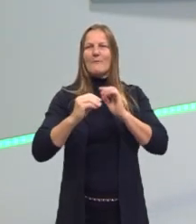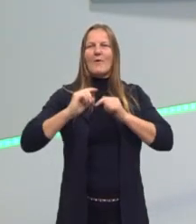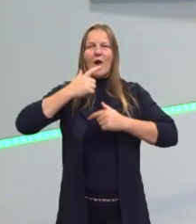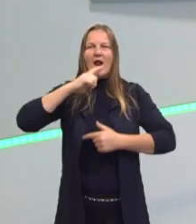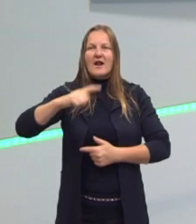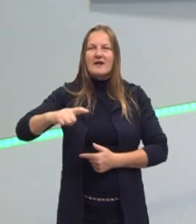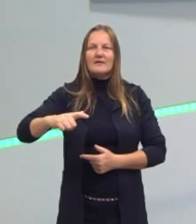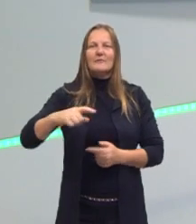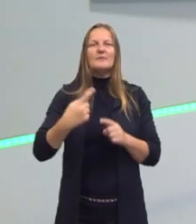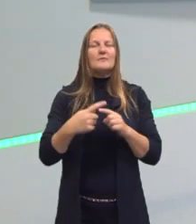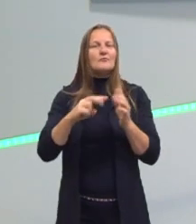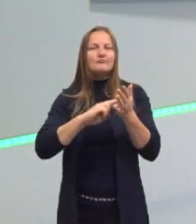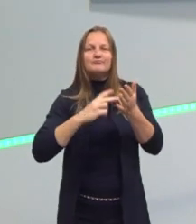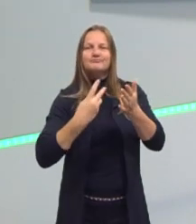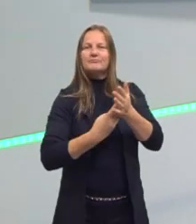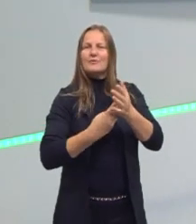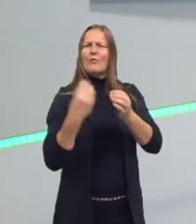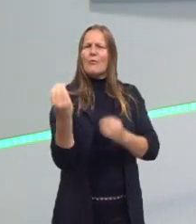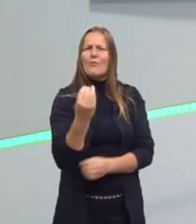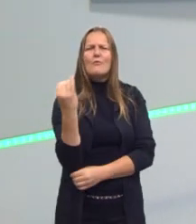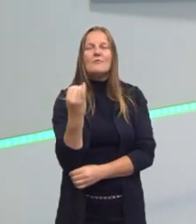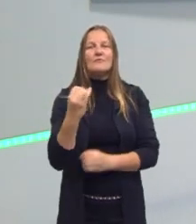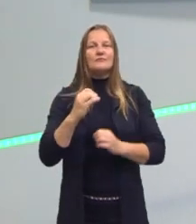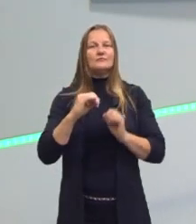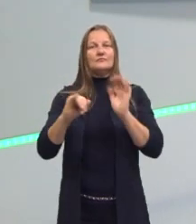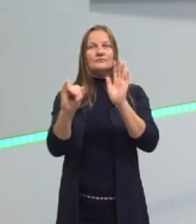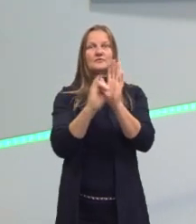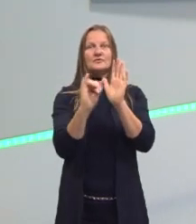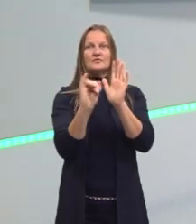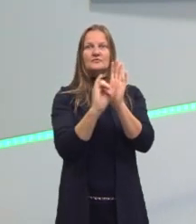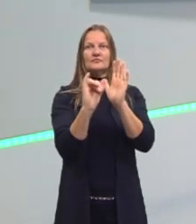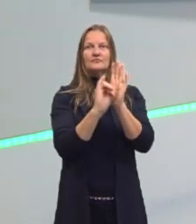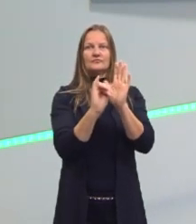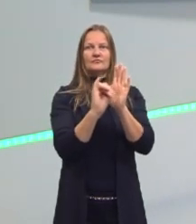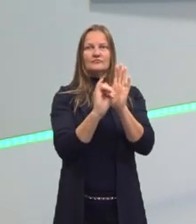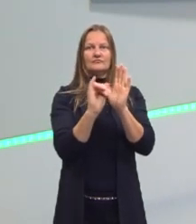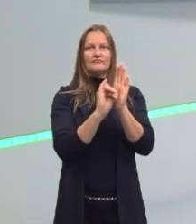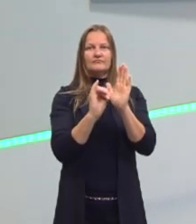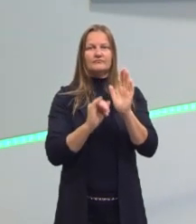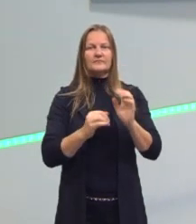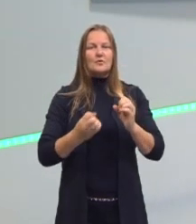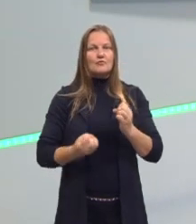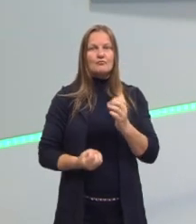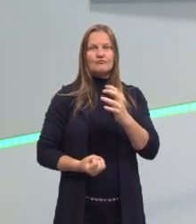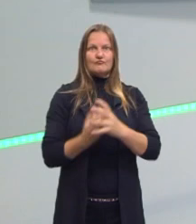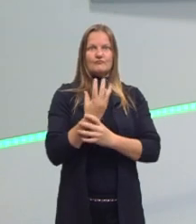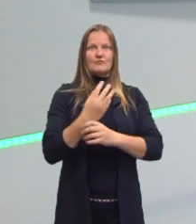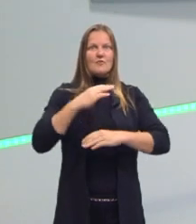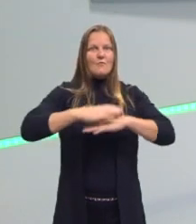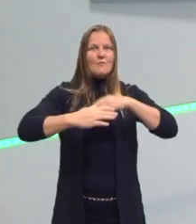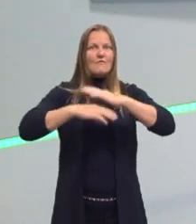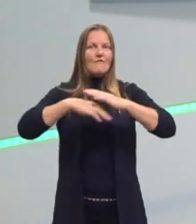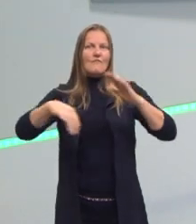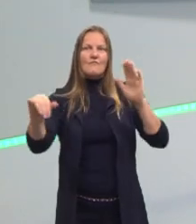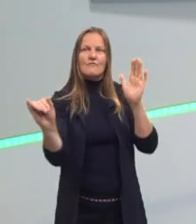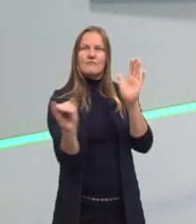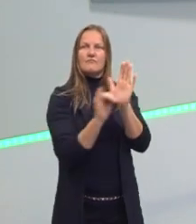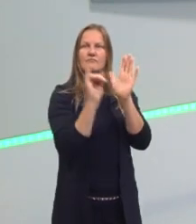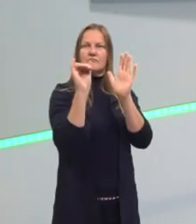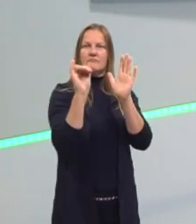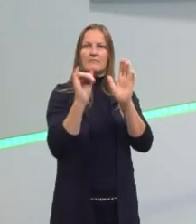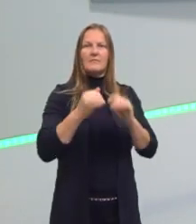principalmente, como é que ela é formadora de identidade? Então, como é que a gente forma